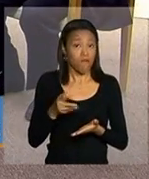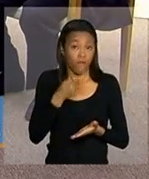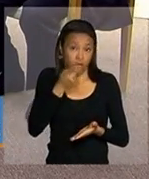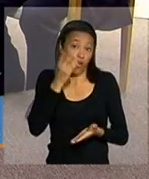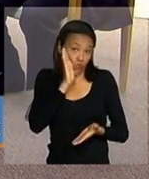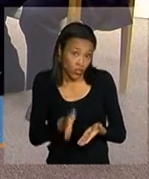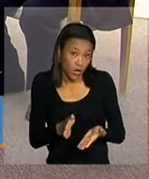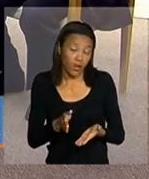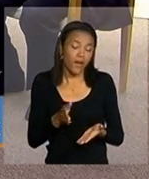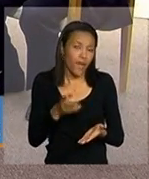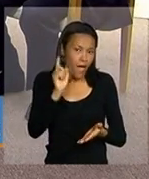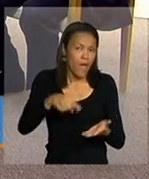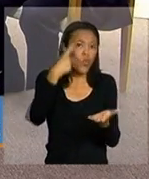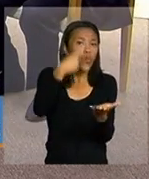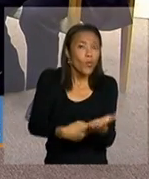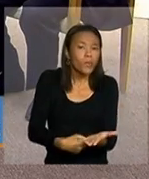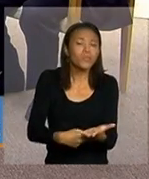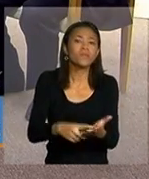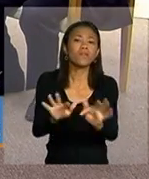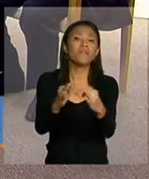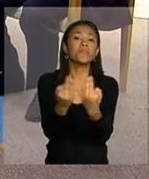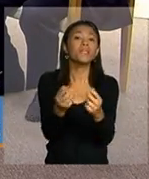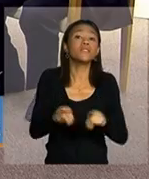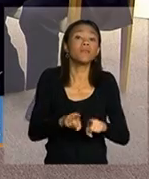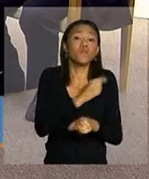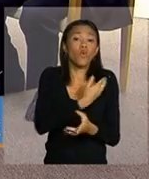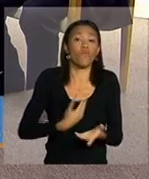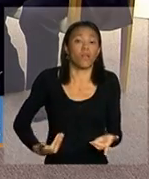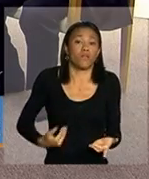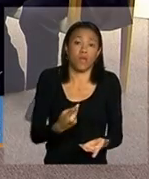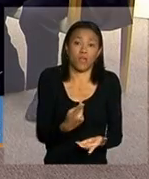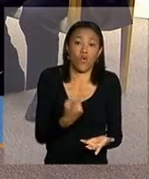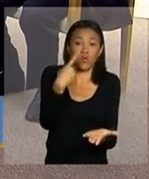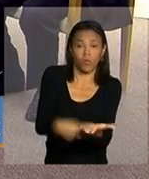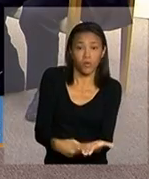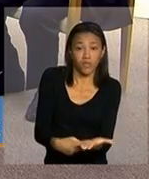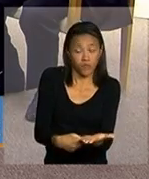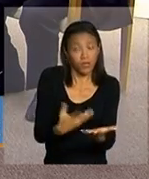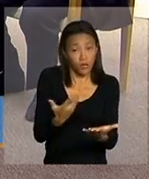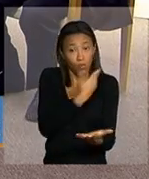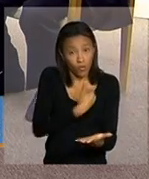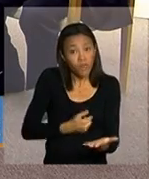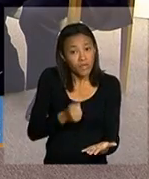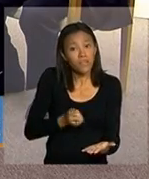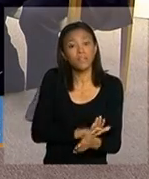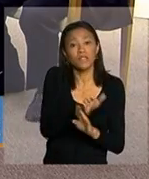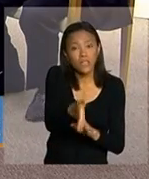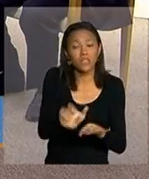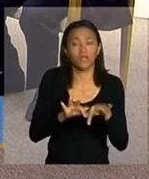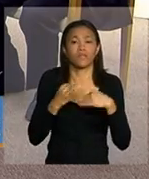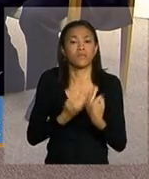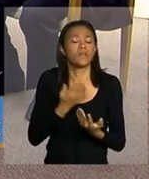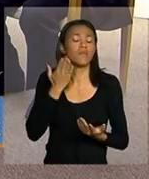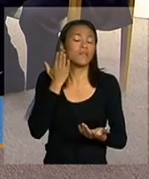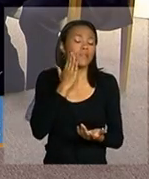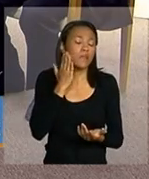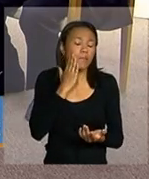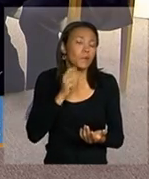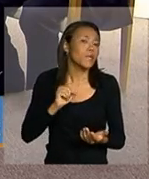é um compromisso da família e do poder público. Então, o poder público tem que chegar também nestas famílias para que a situação de